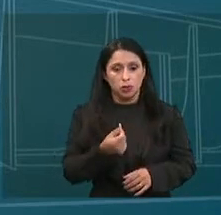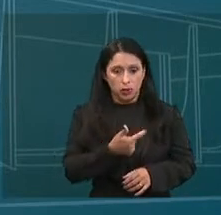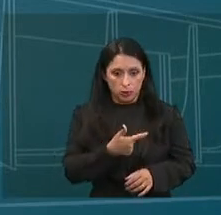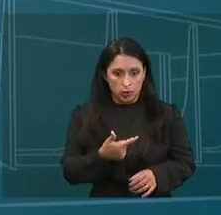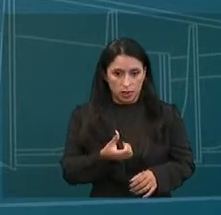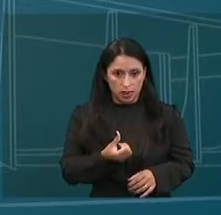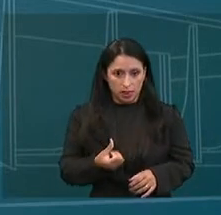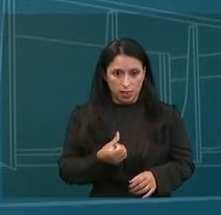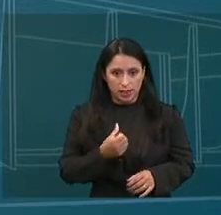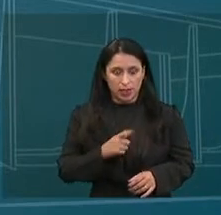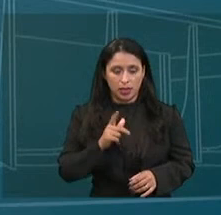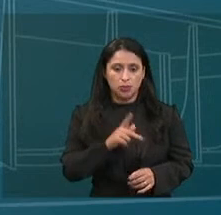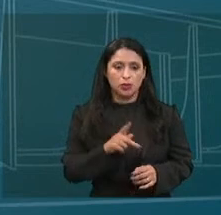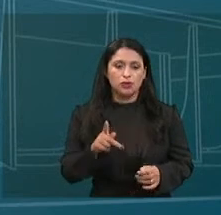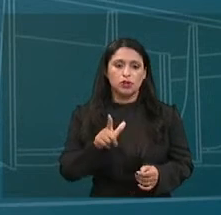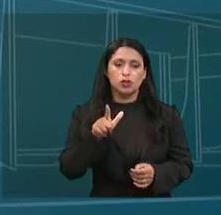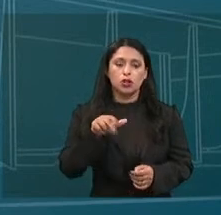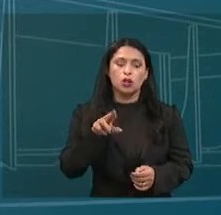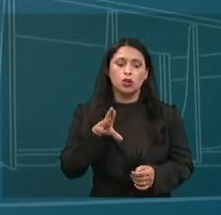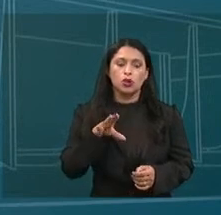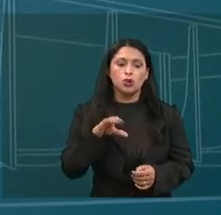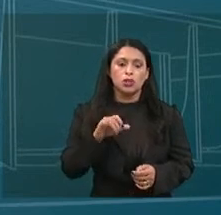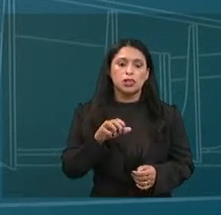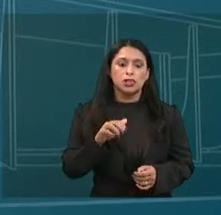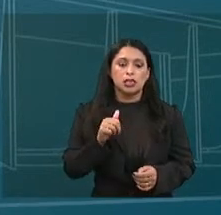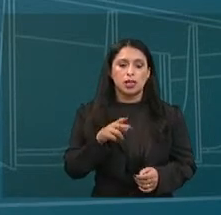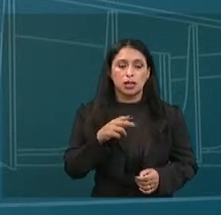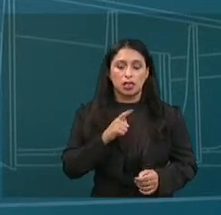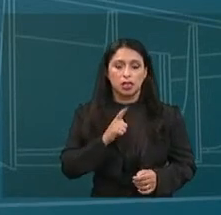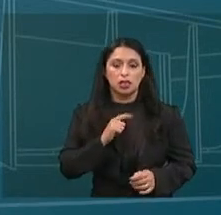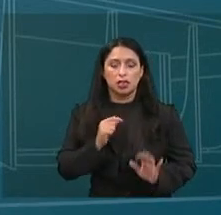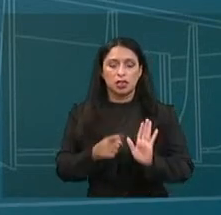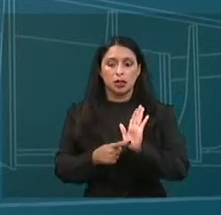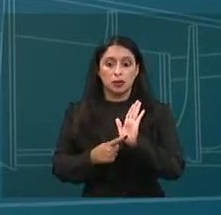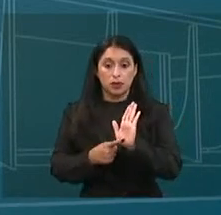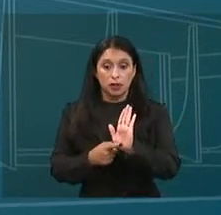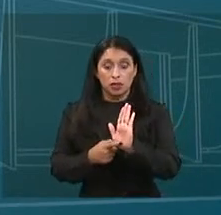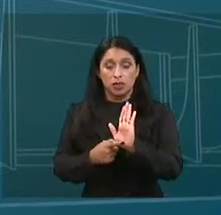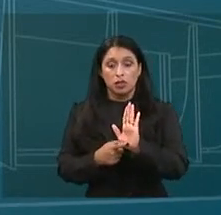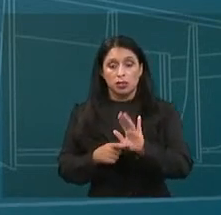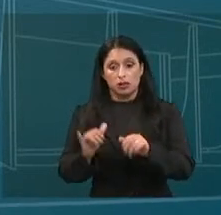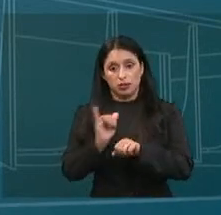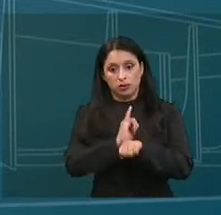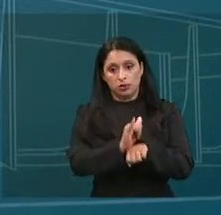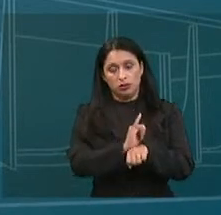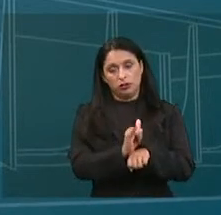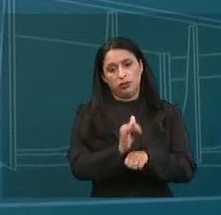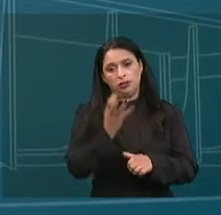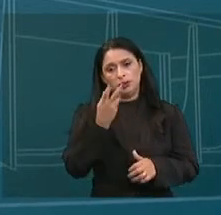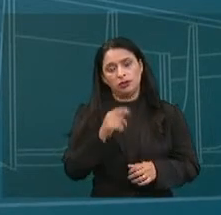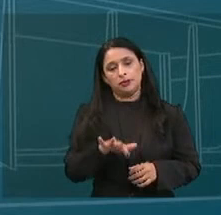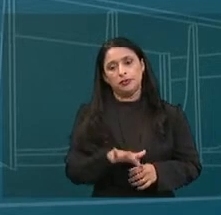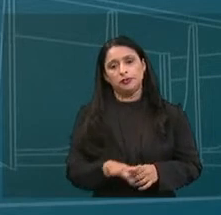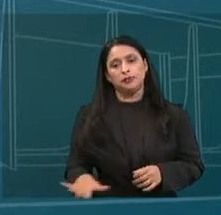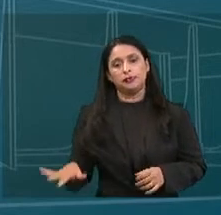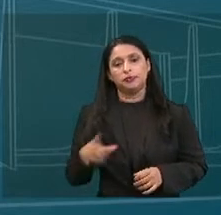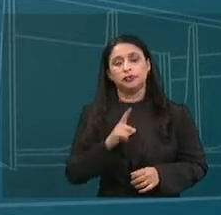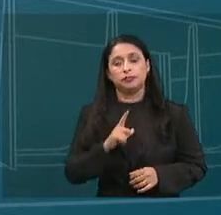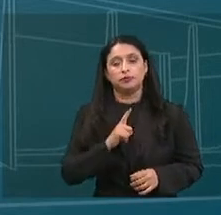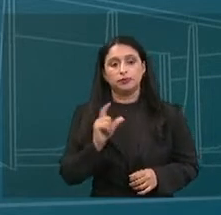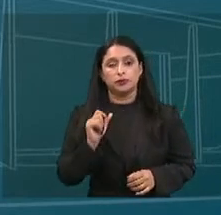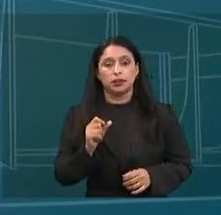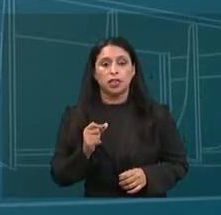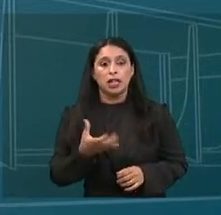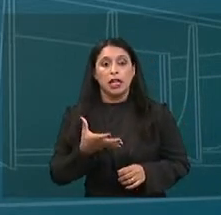conduzida pela professora Lucena Corrêa, da ESPN, já mostrava a massiva utilização do YouTube por crianças ao concluir que, dos 100